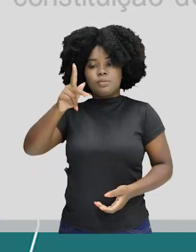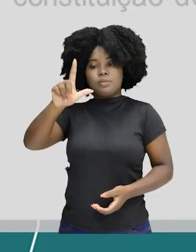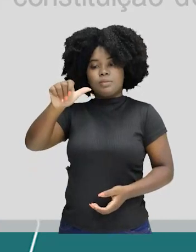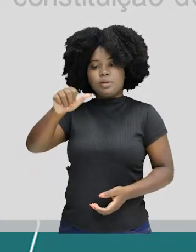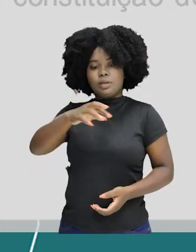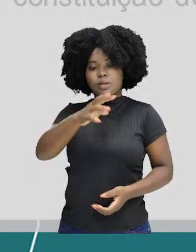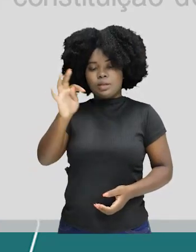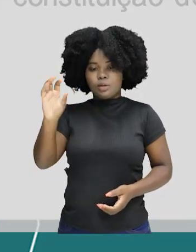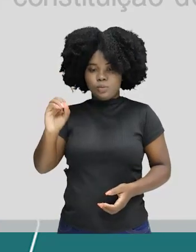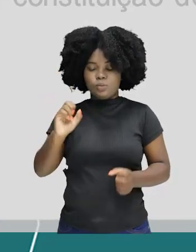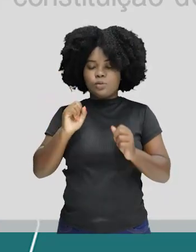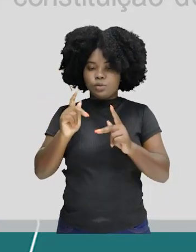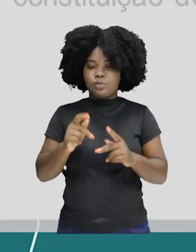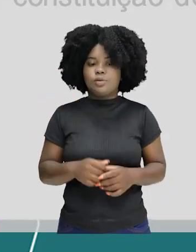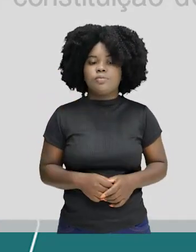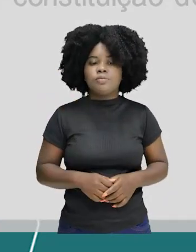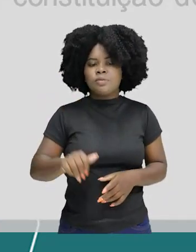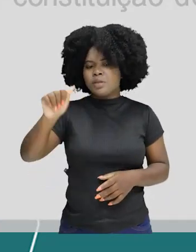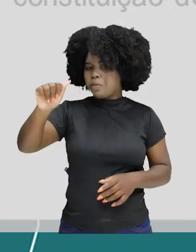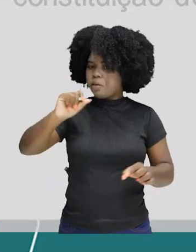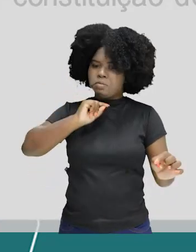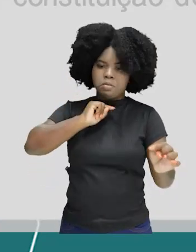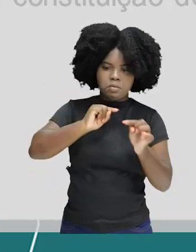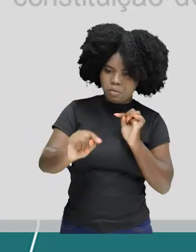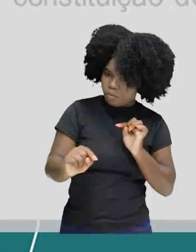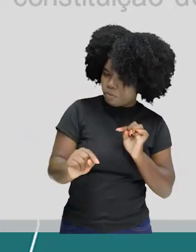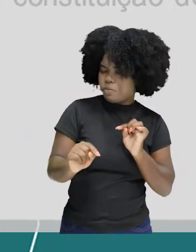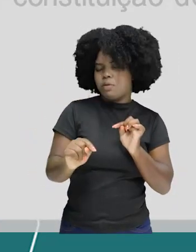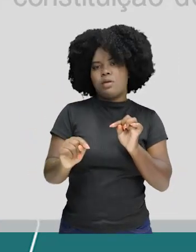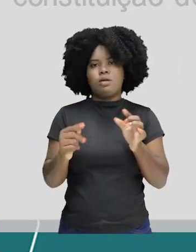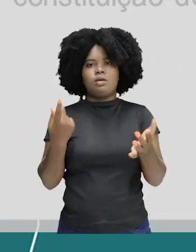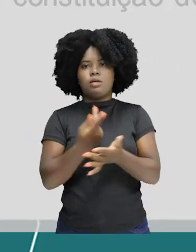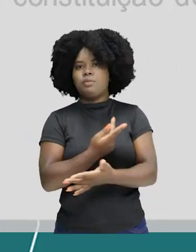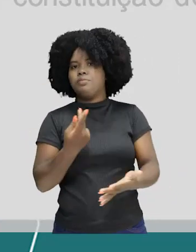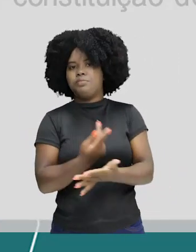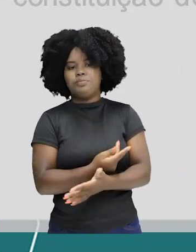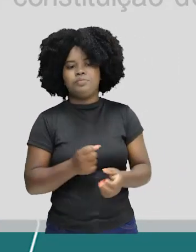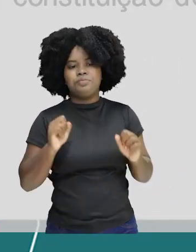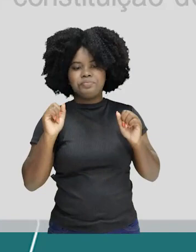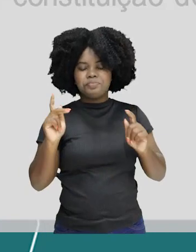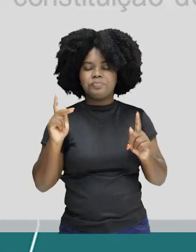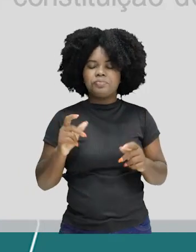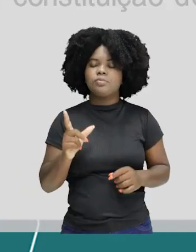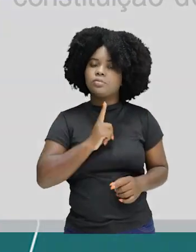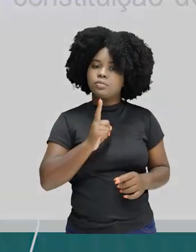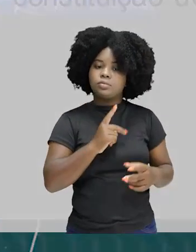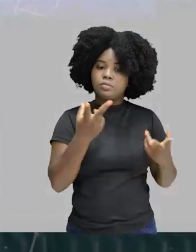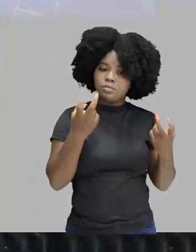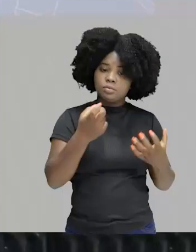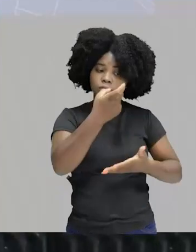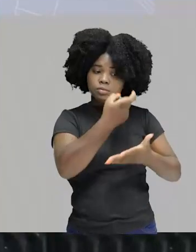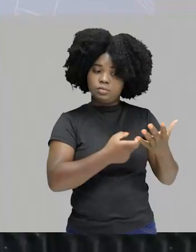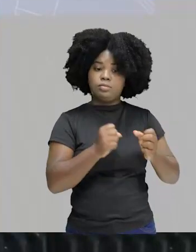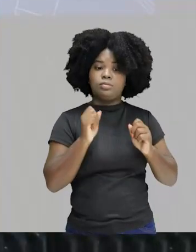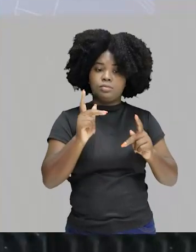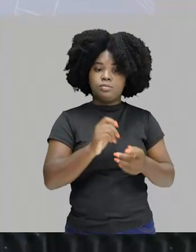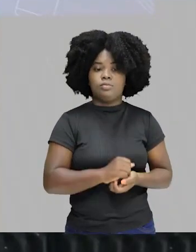monocracia, ao tempo se refere ao governo. Não, necessariamente não. não é isso que a gente vai aqui perceber. Então,